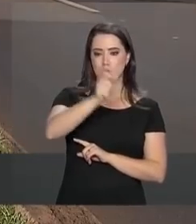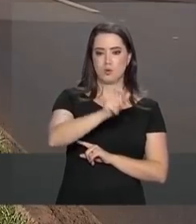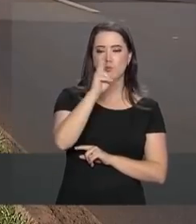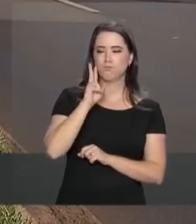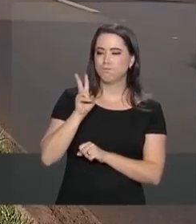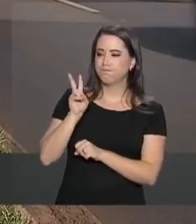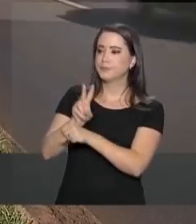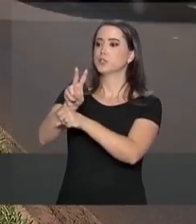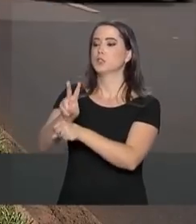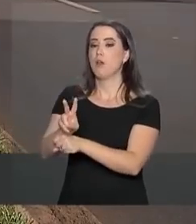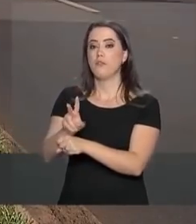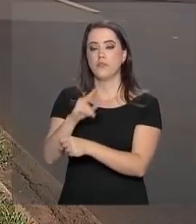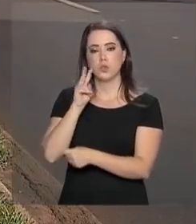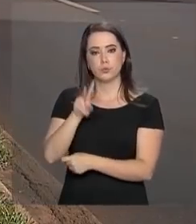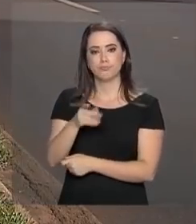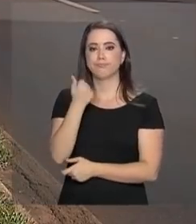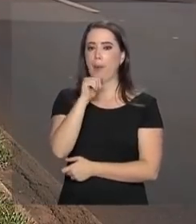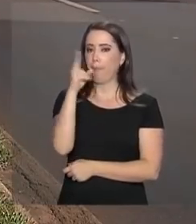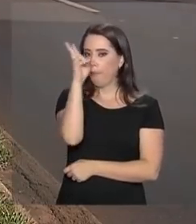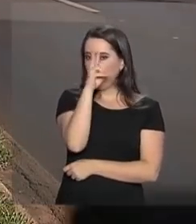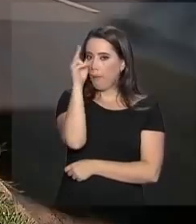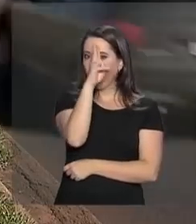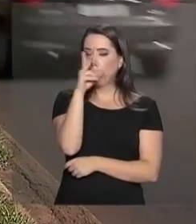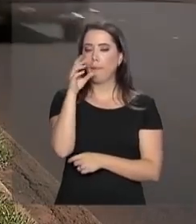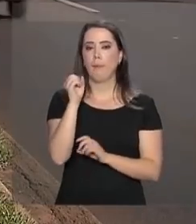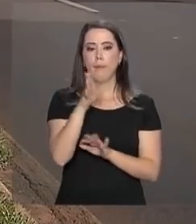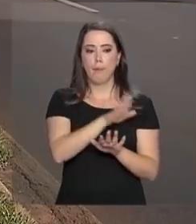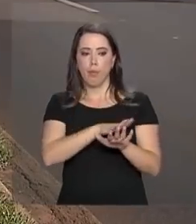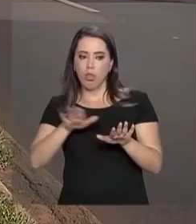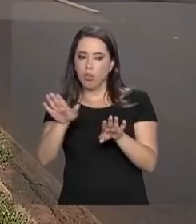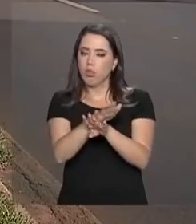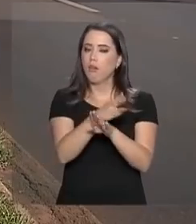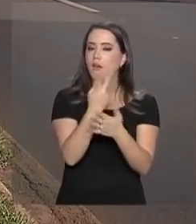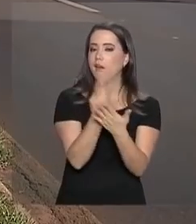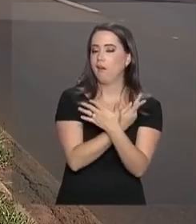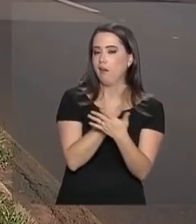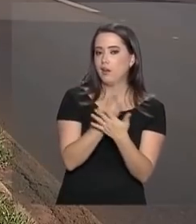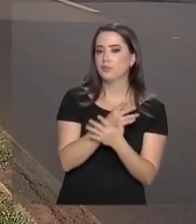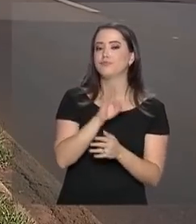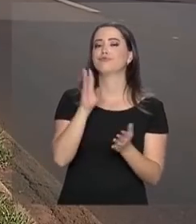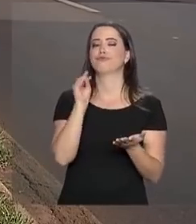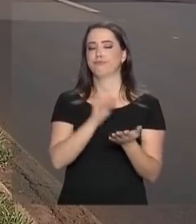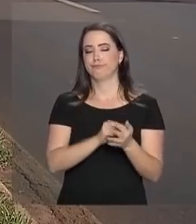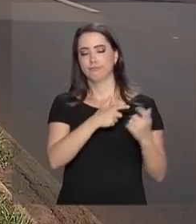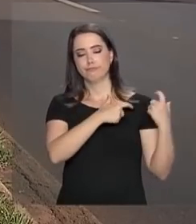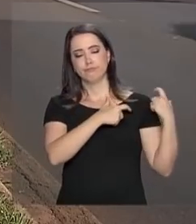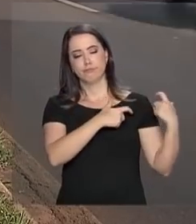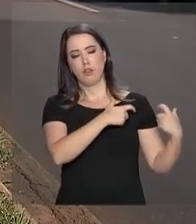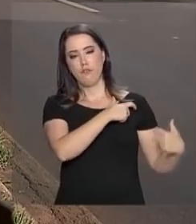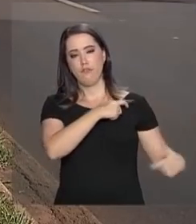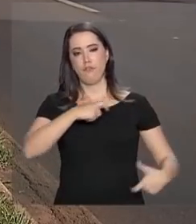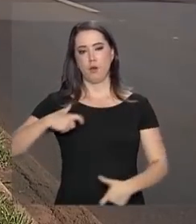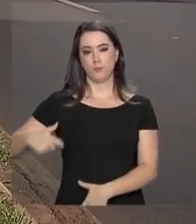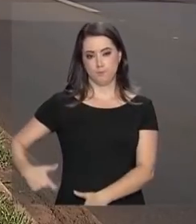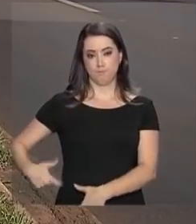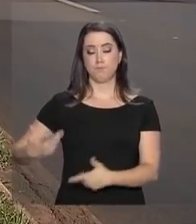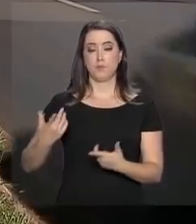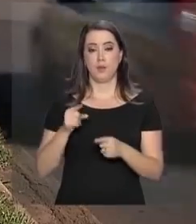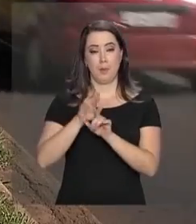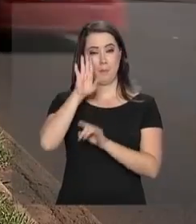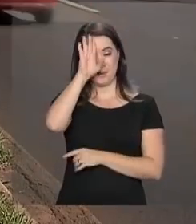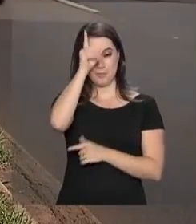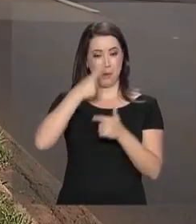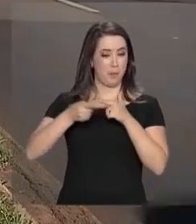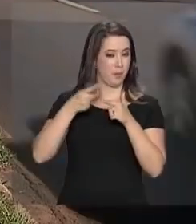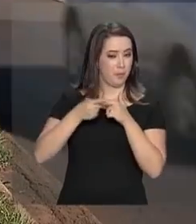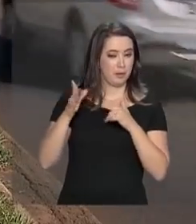flagrados sobre efeito de álcool, ultrapassagens indevidas e a falta do cinto de segurança. Principais causas de